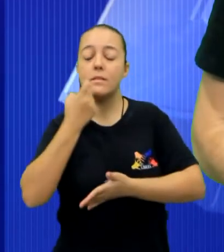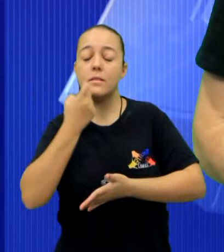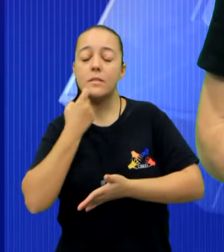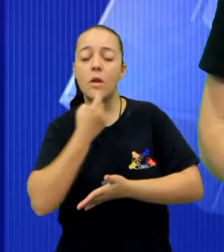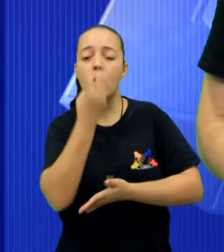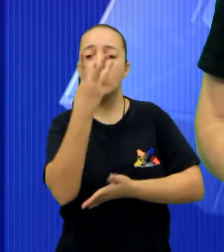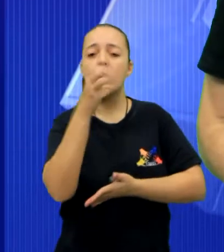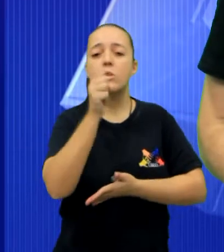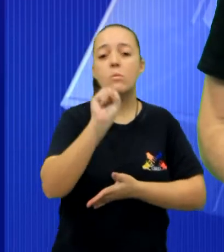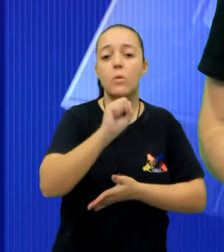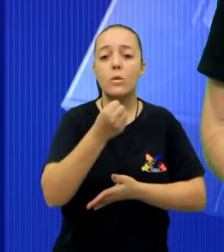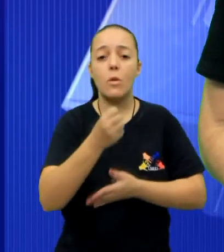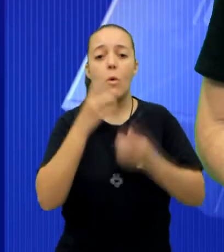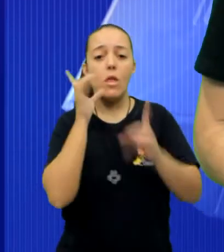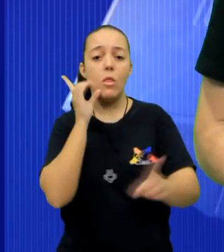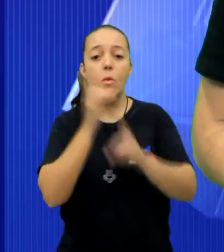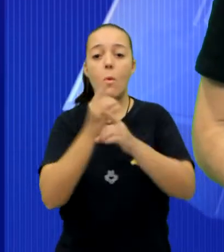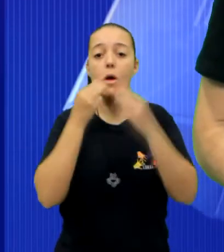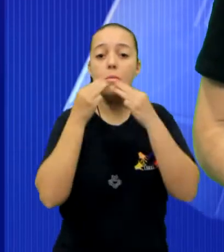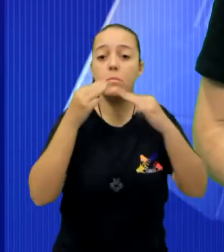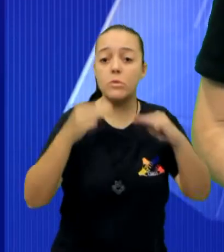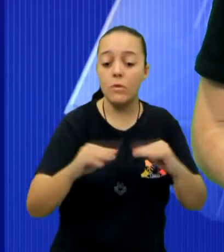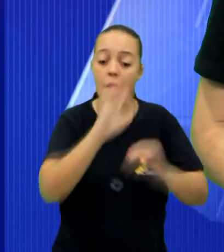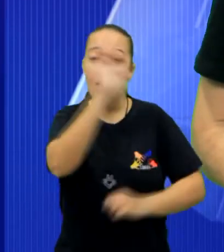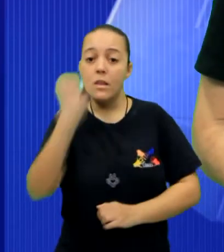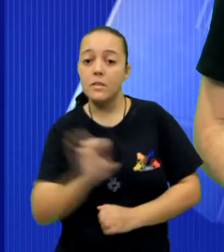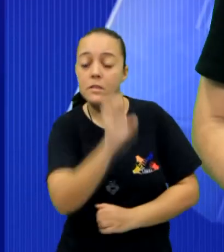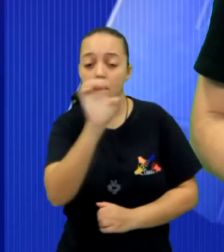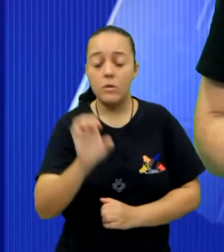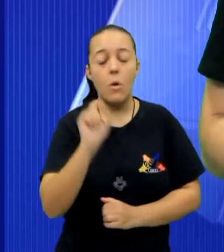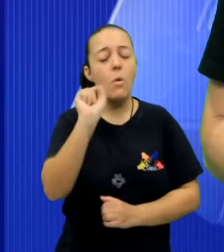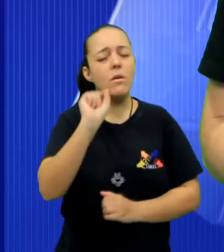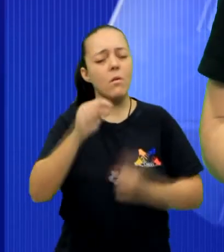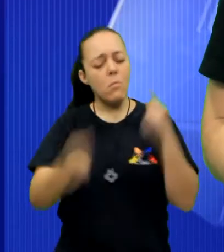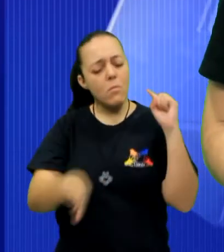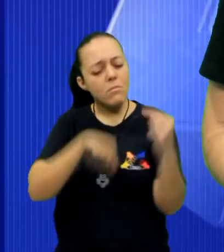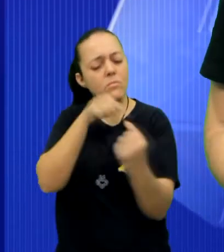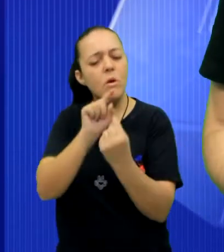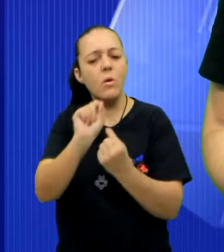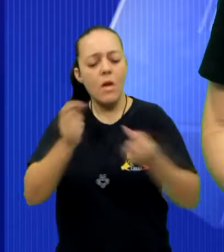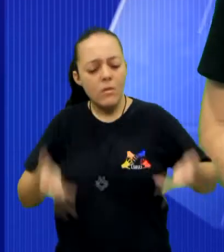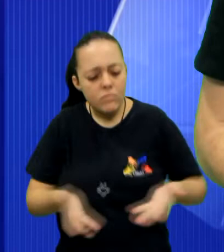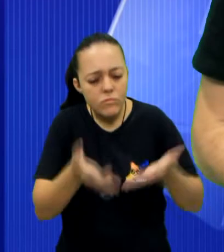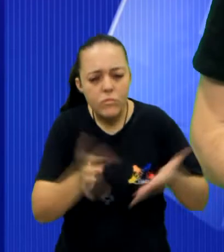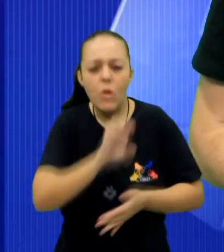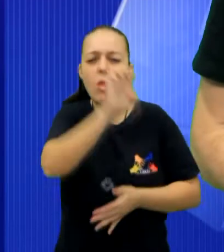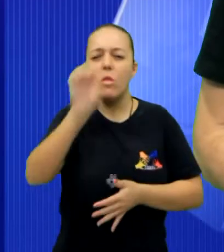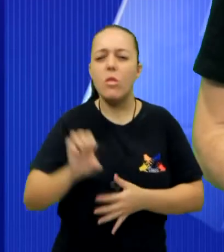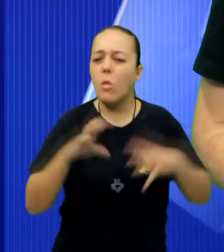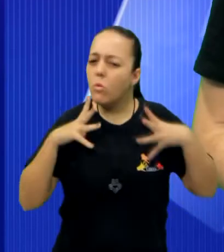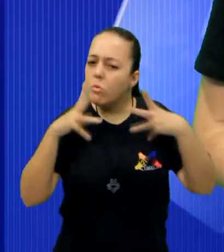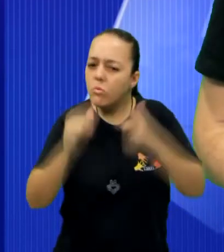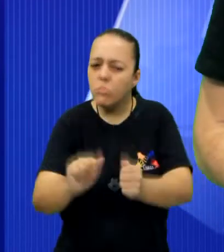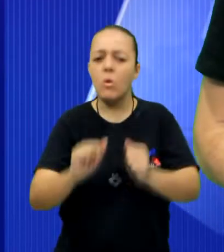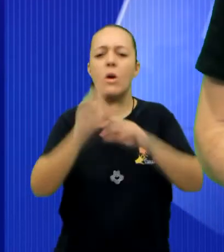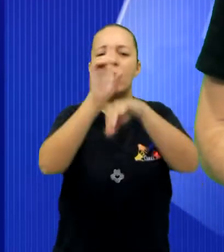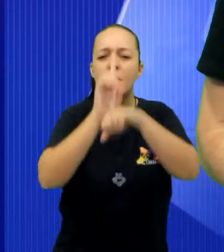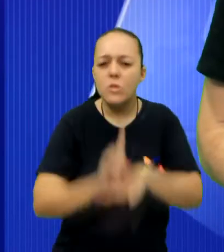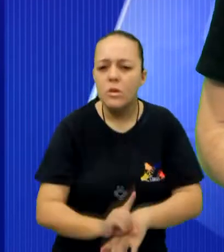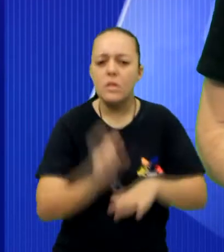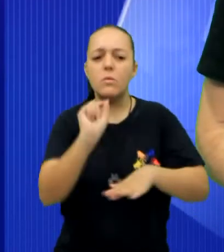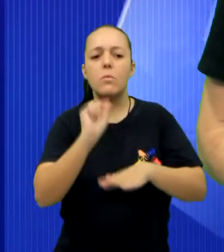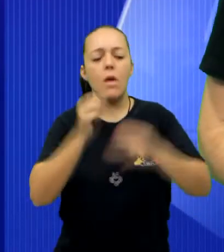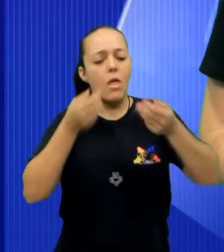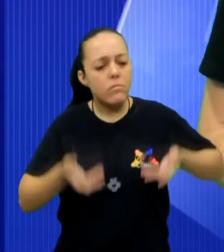sexta-feira, o 38º Encontro Missionário Estadual. O objetivo desse encontro é impulsionar as dioceses do Estado de São Paulo